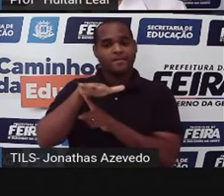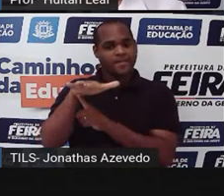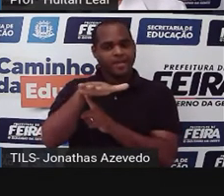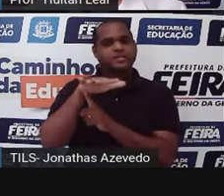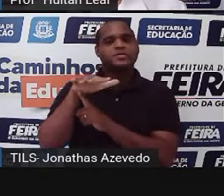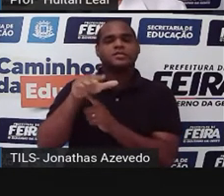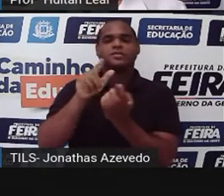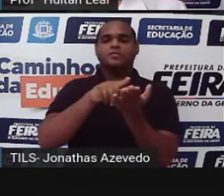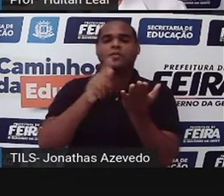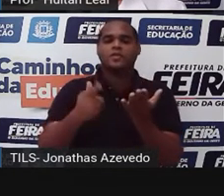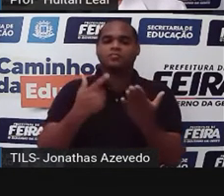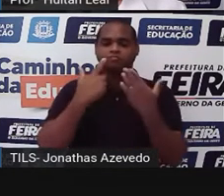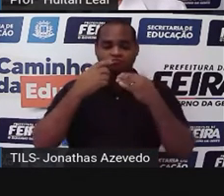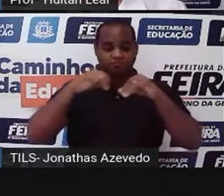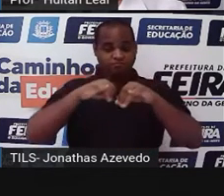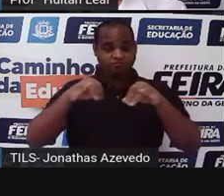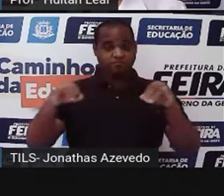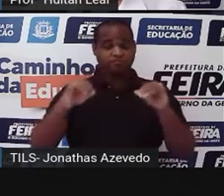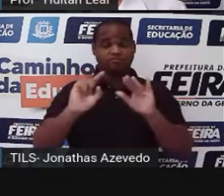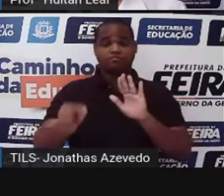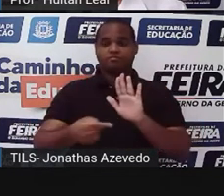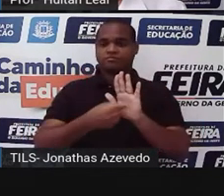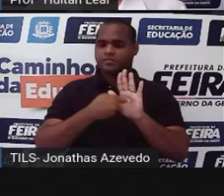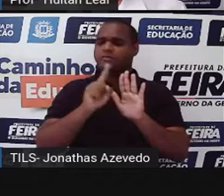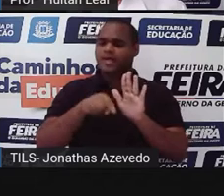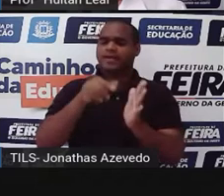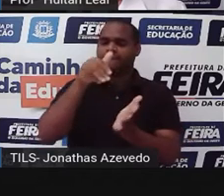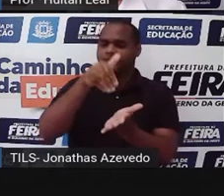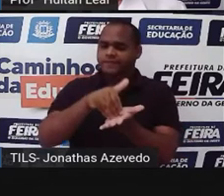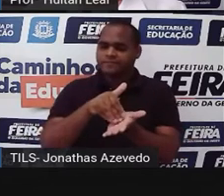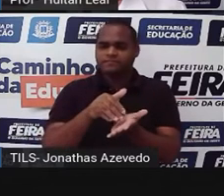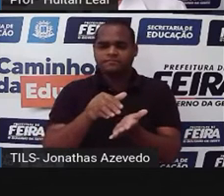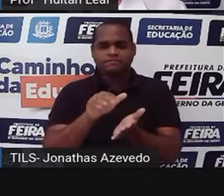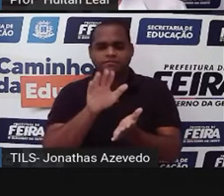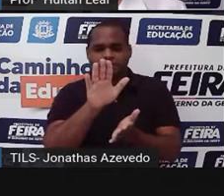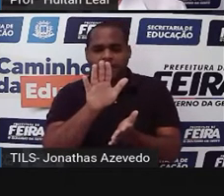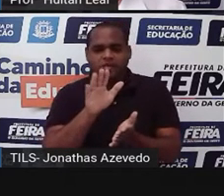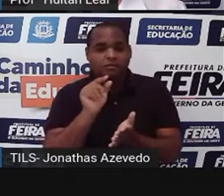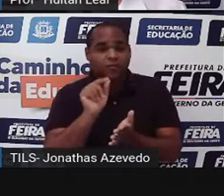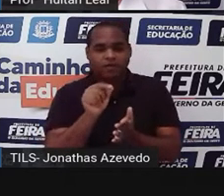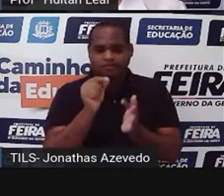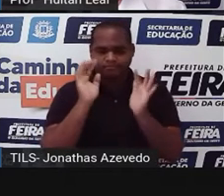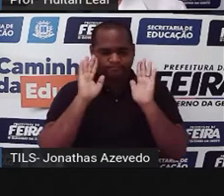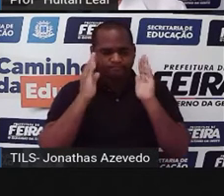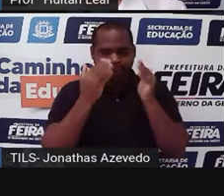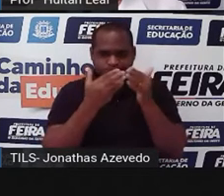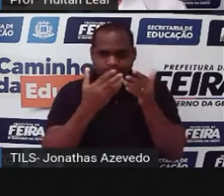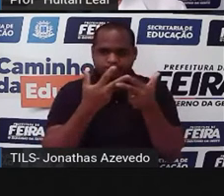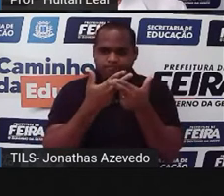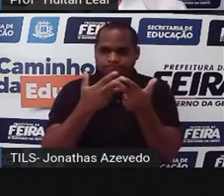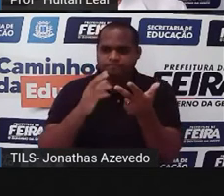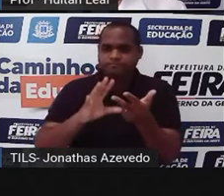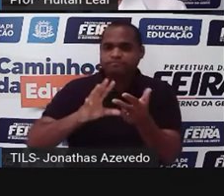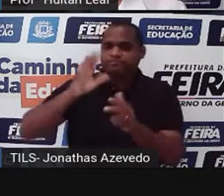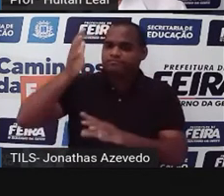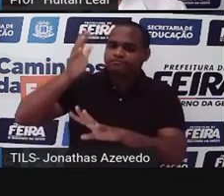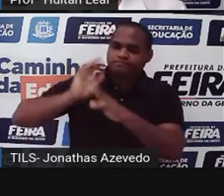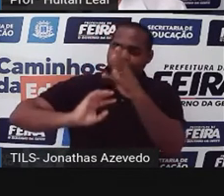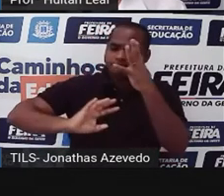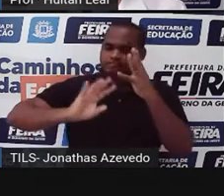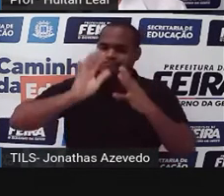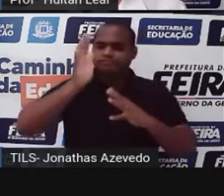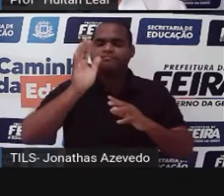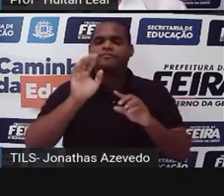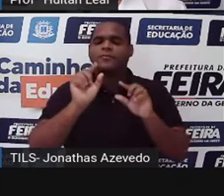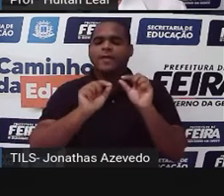notícia é o seu objetivo e o seu fim. Ela fixa e periniza um acontecimento e tornando-o